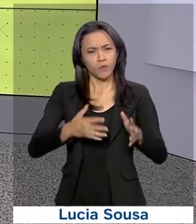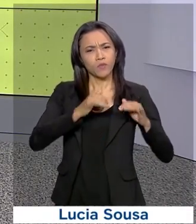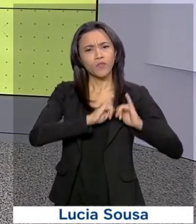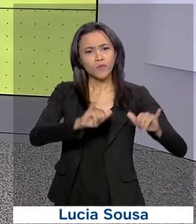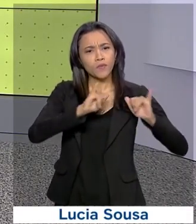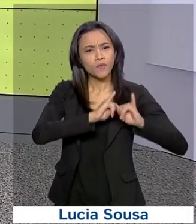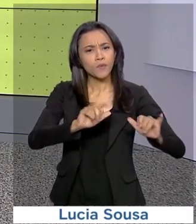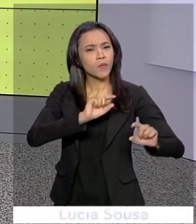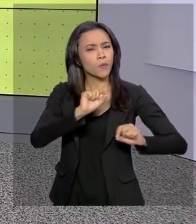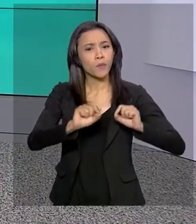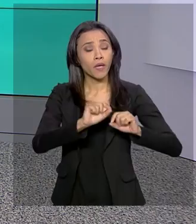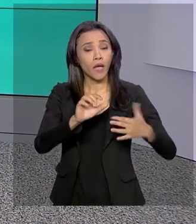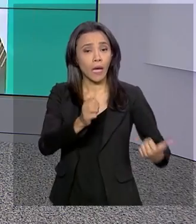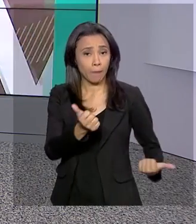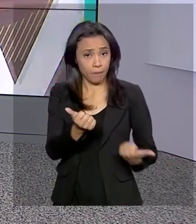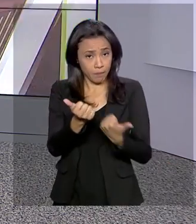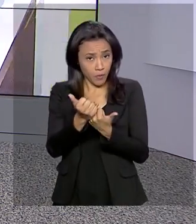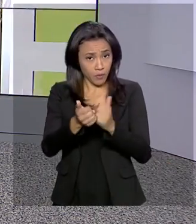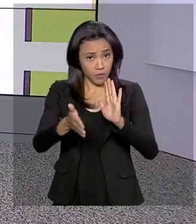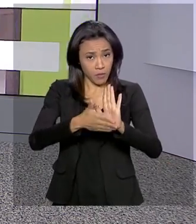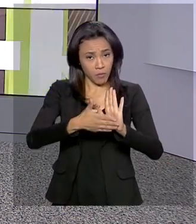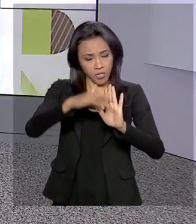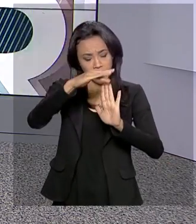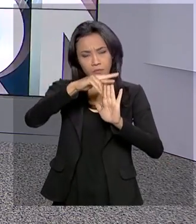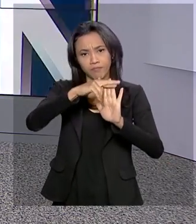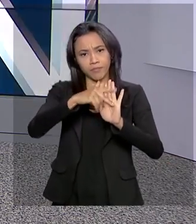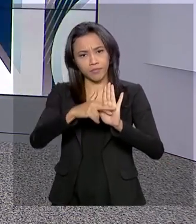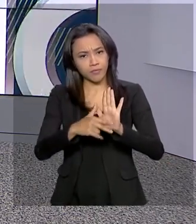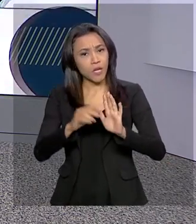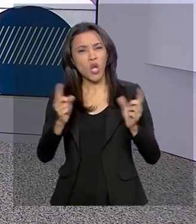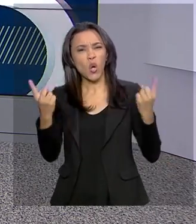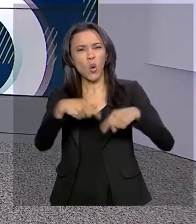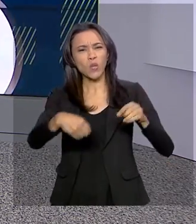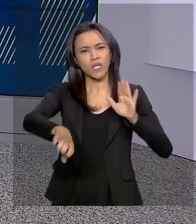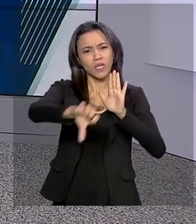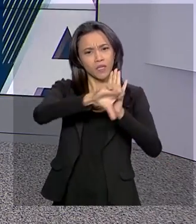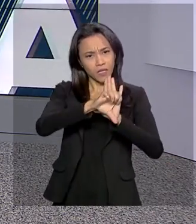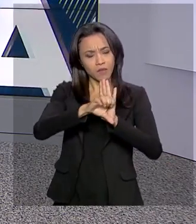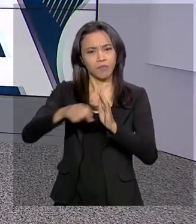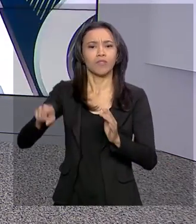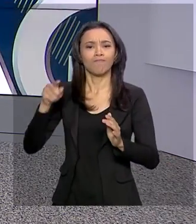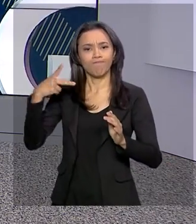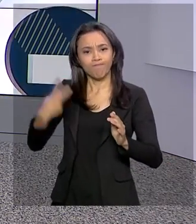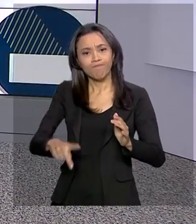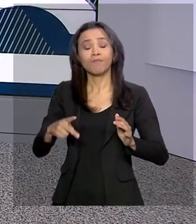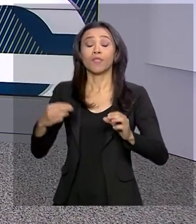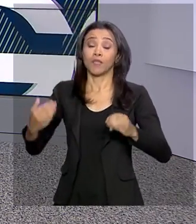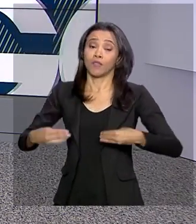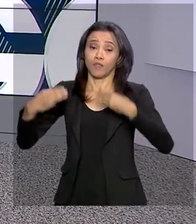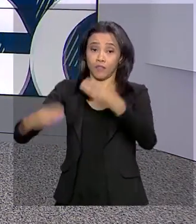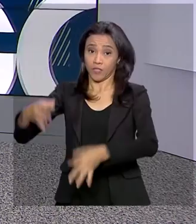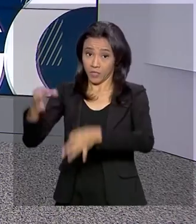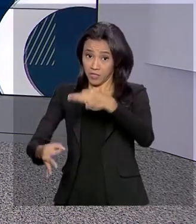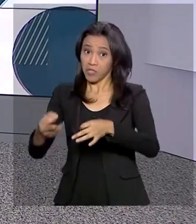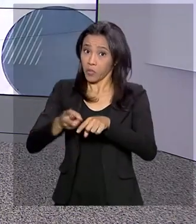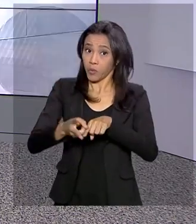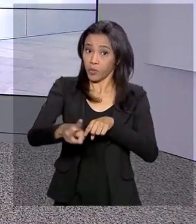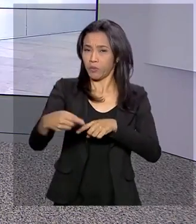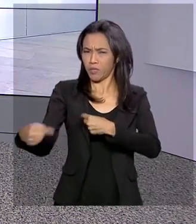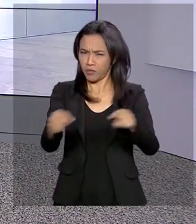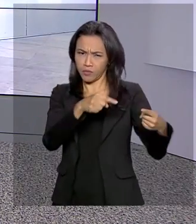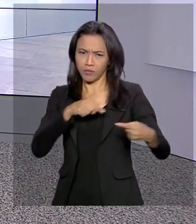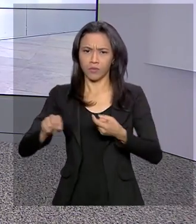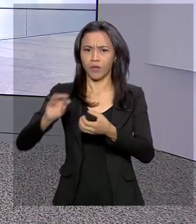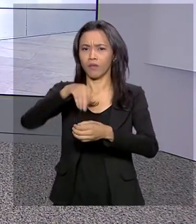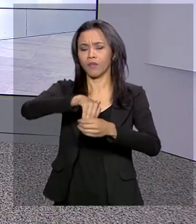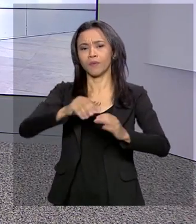em apoio ao pacote anticrime do Ministério da Justiça e Segurança Pública em discussão no Congresso Nacional. A repórter Luciana Colares